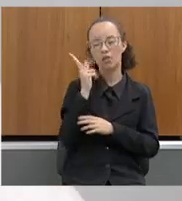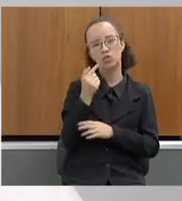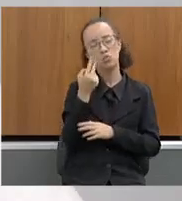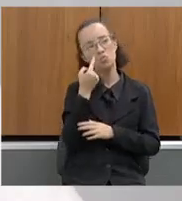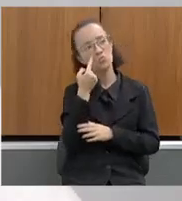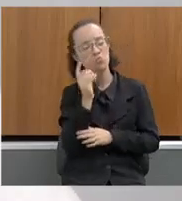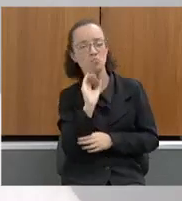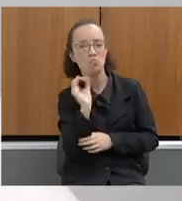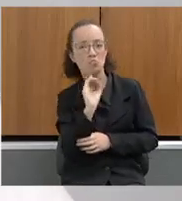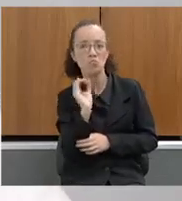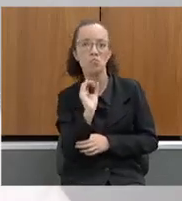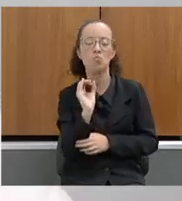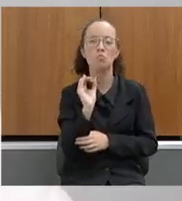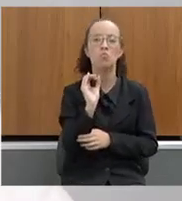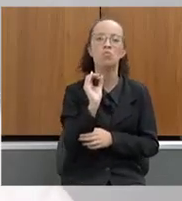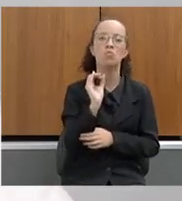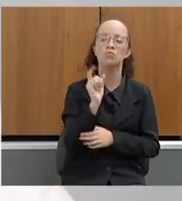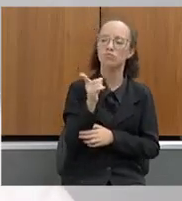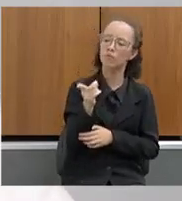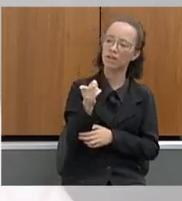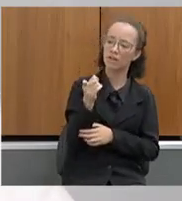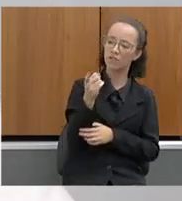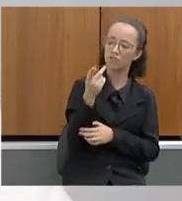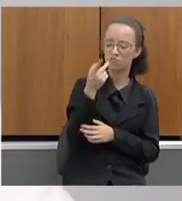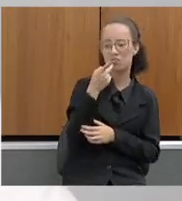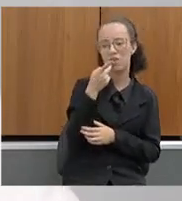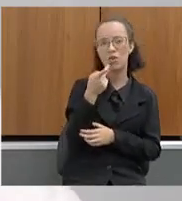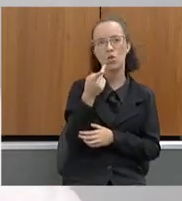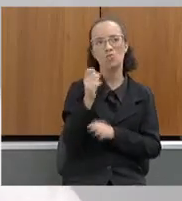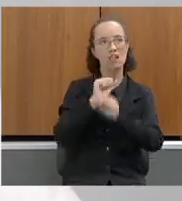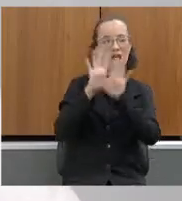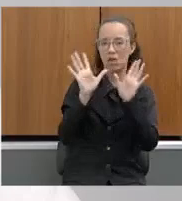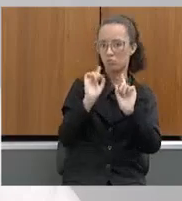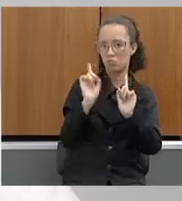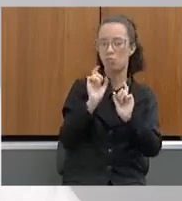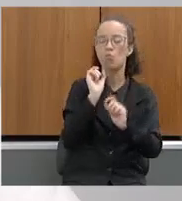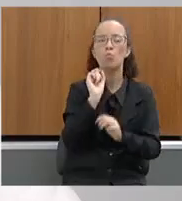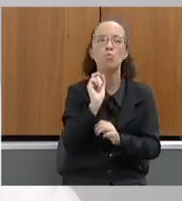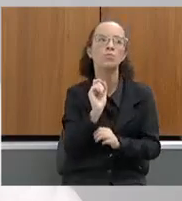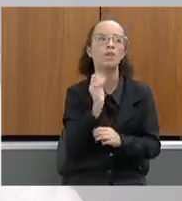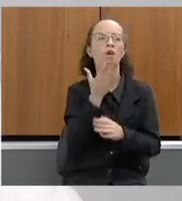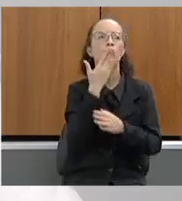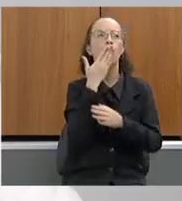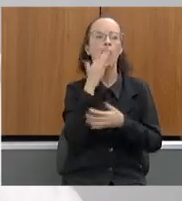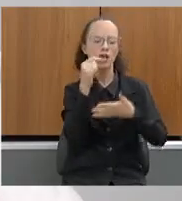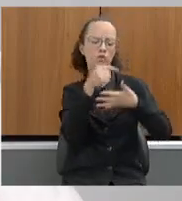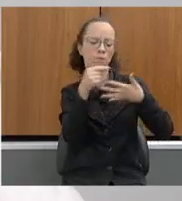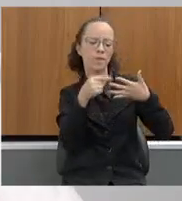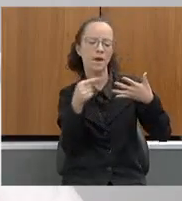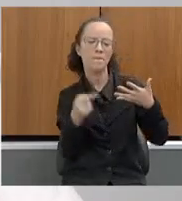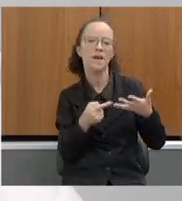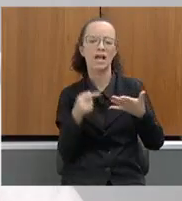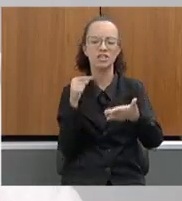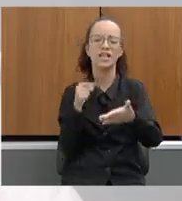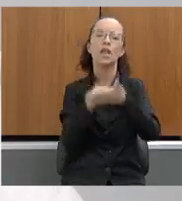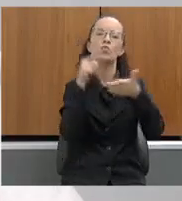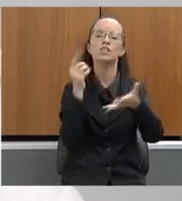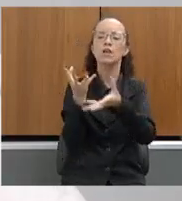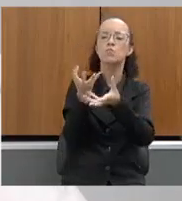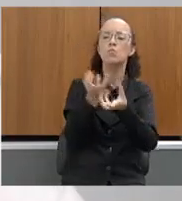também, secretária, a senhora nos dizer com muita clareza quais são os procedimentos de apuração das denúncias.